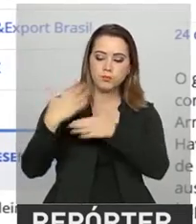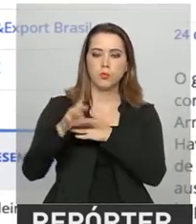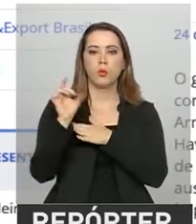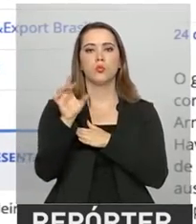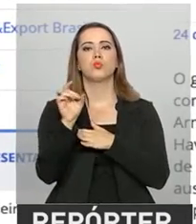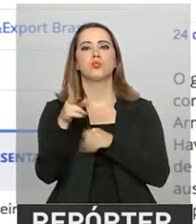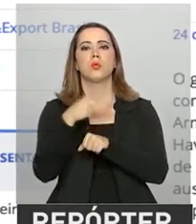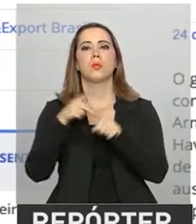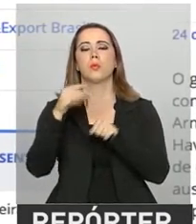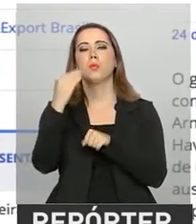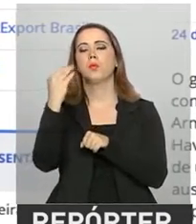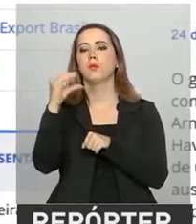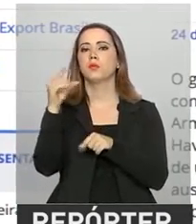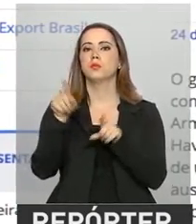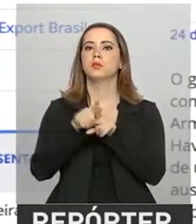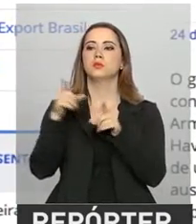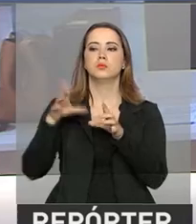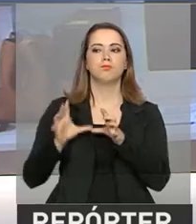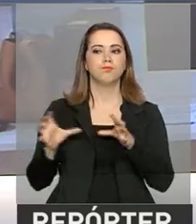mas para toda a região.